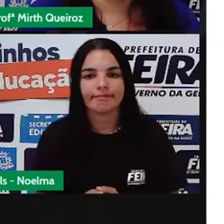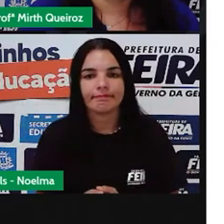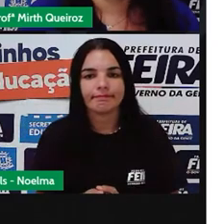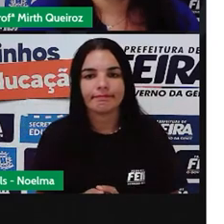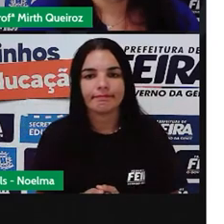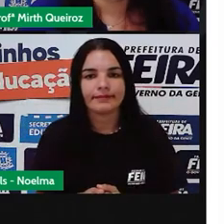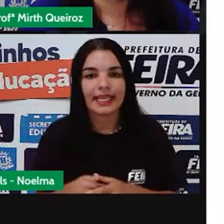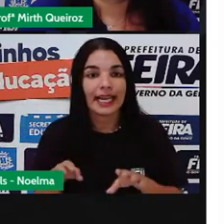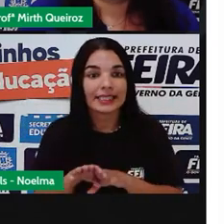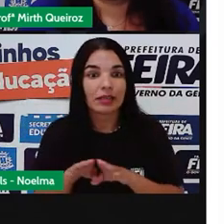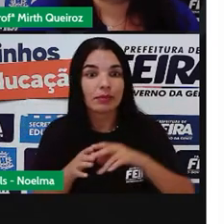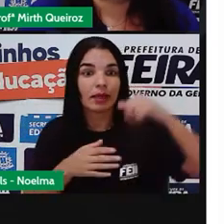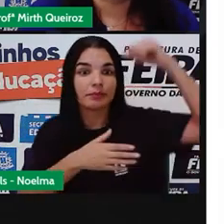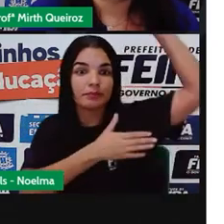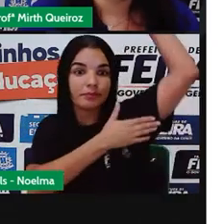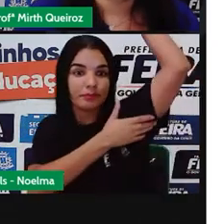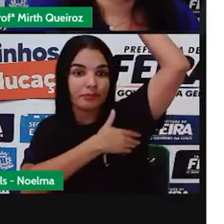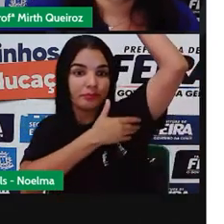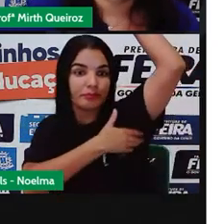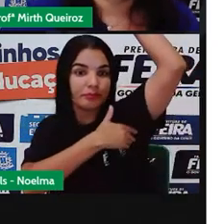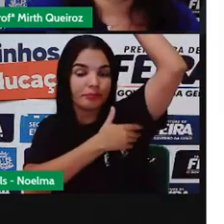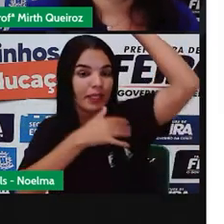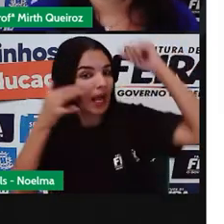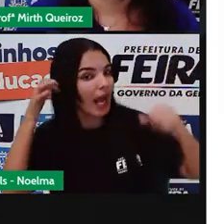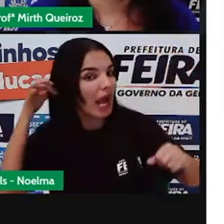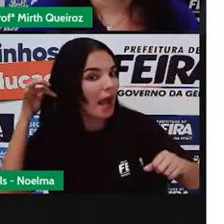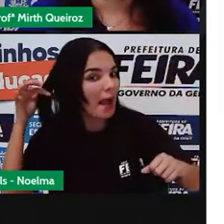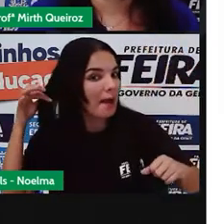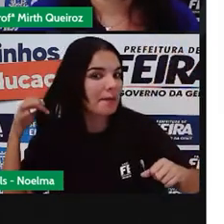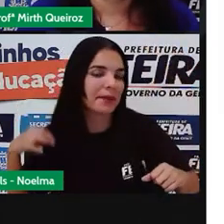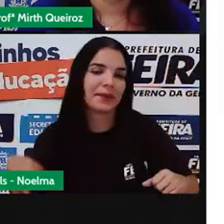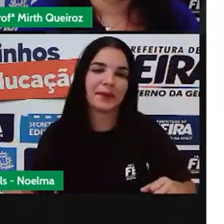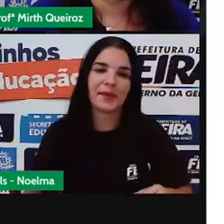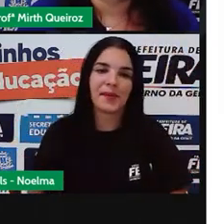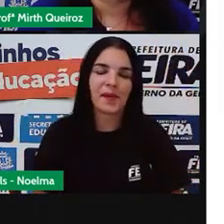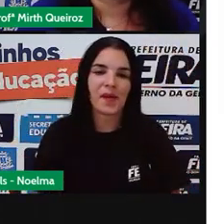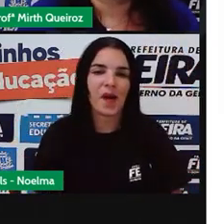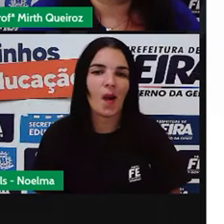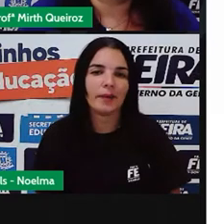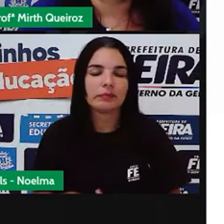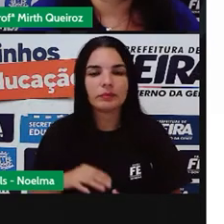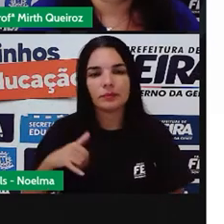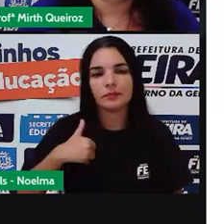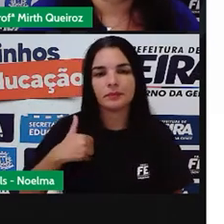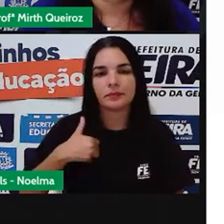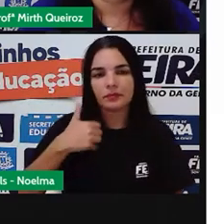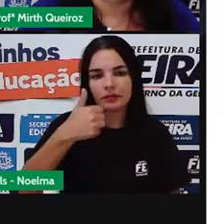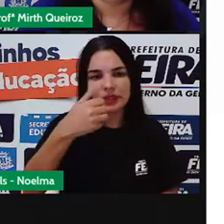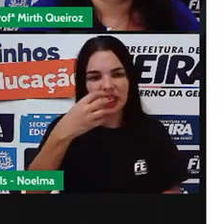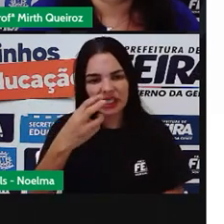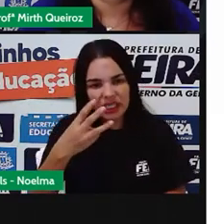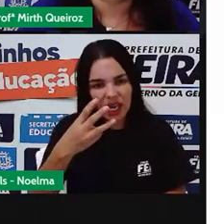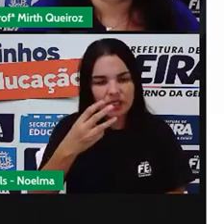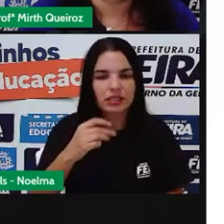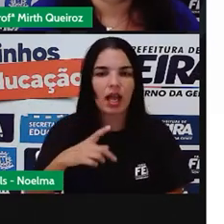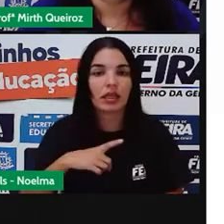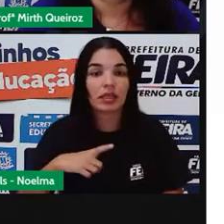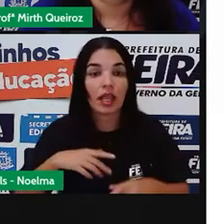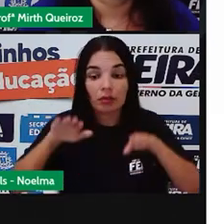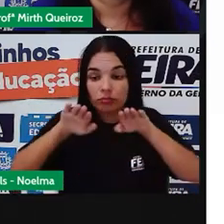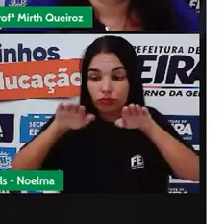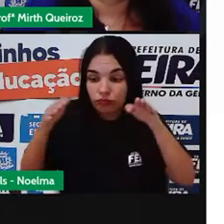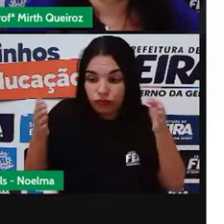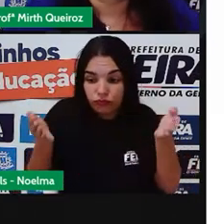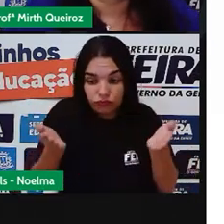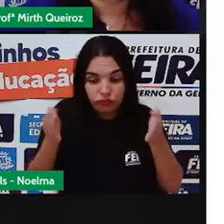E pelos axilares, né? Nas axilas. Dos 13 aos 14 anos, haveria aí o alargamento